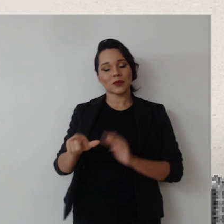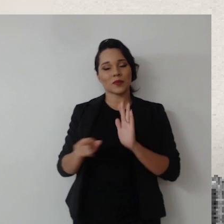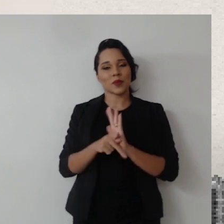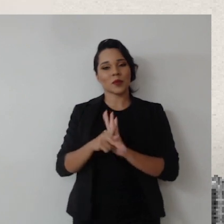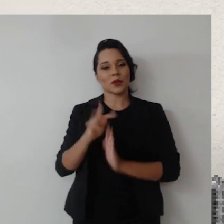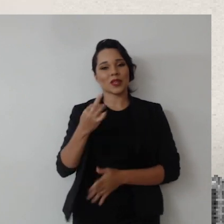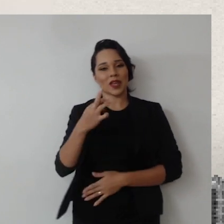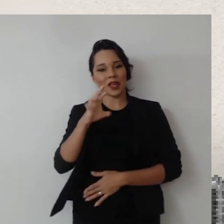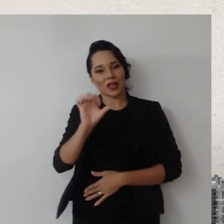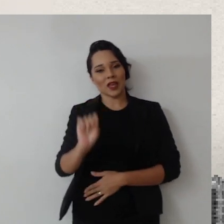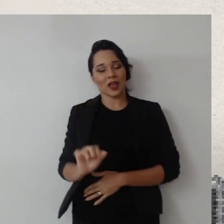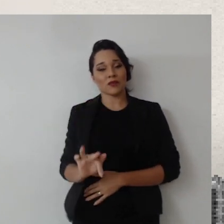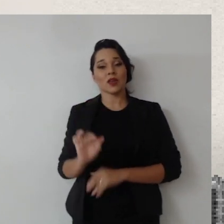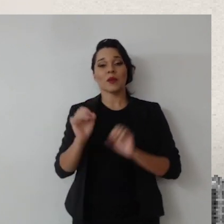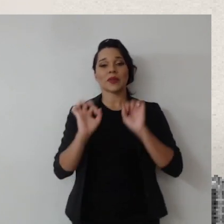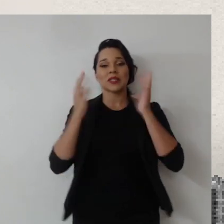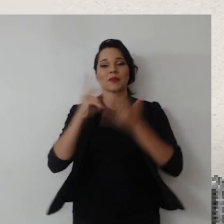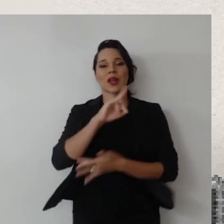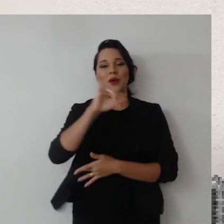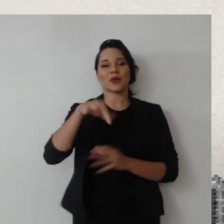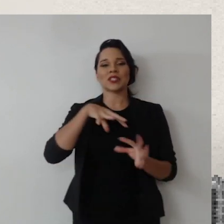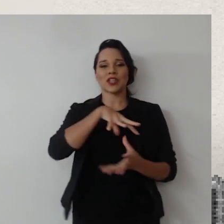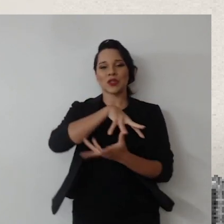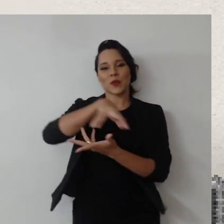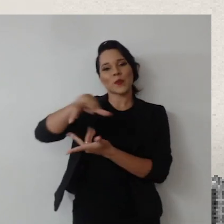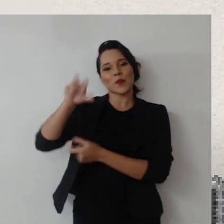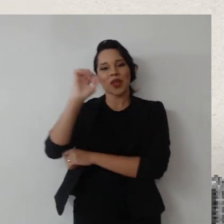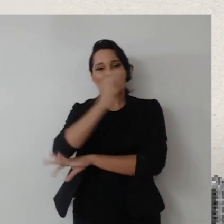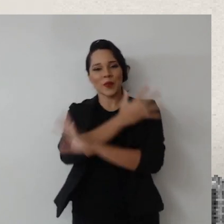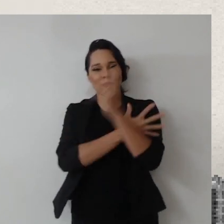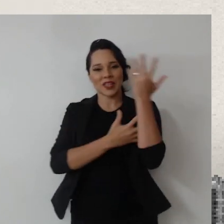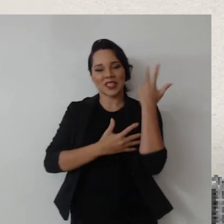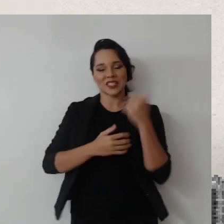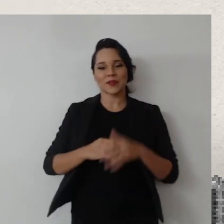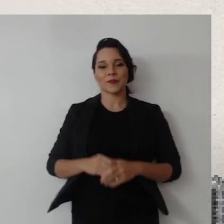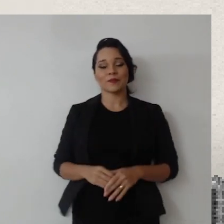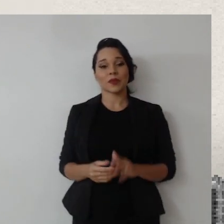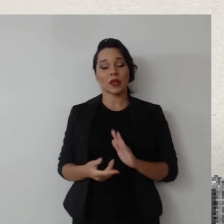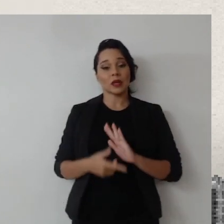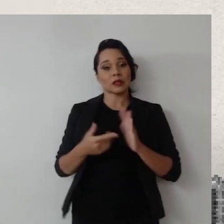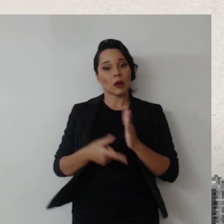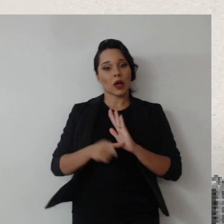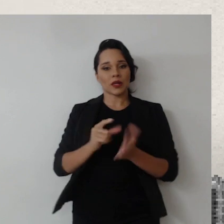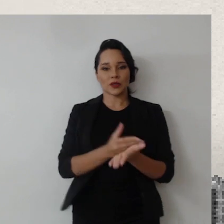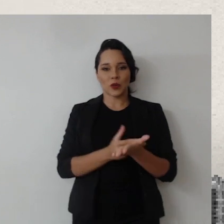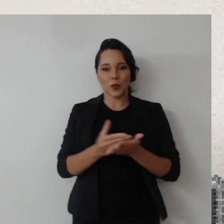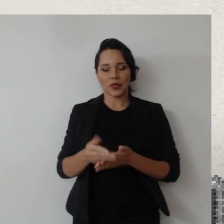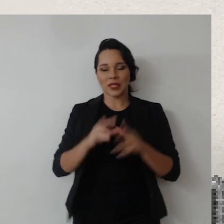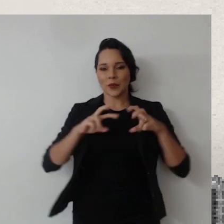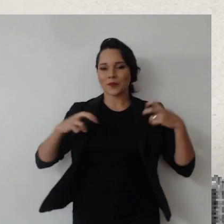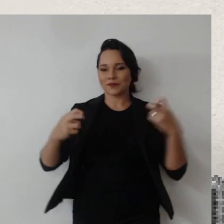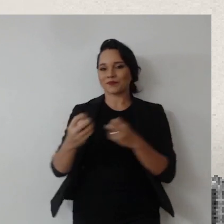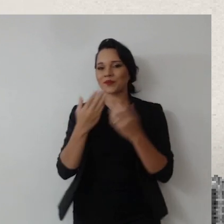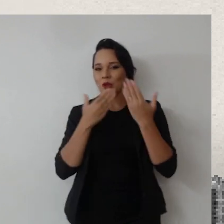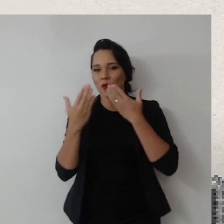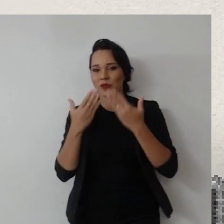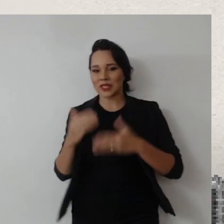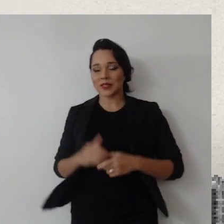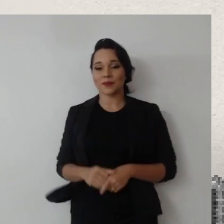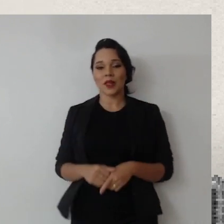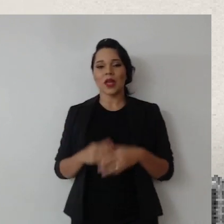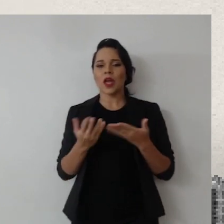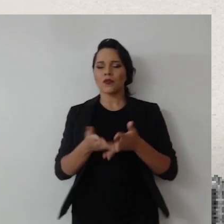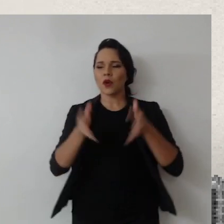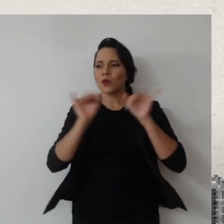do TRF, para celebrar o Dia do Meio Ambiente. Antes de a gente dar início à nossa roda de conversas,